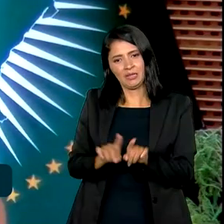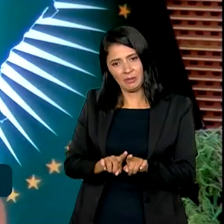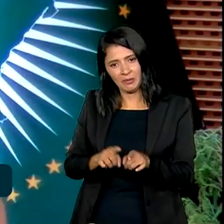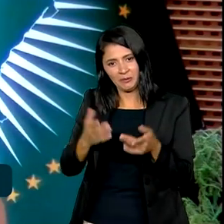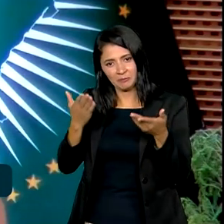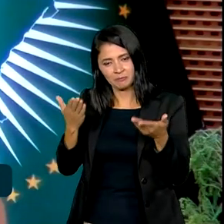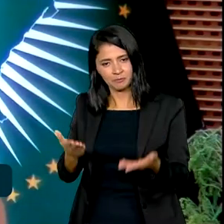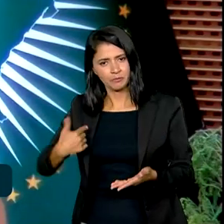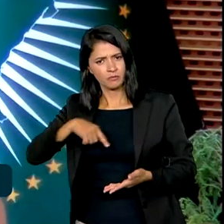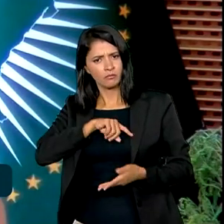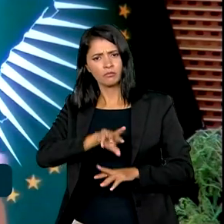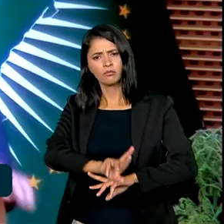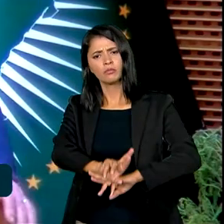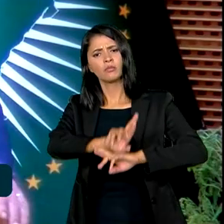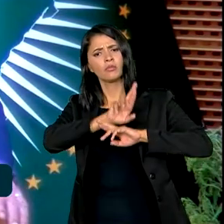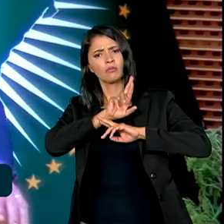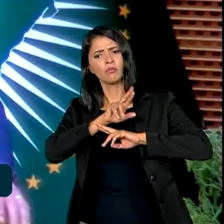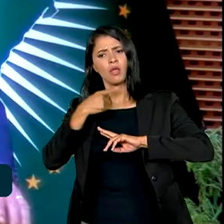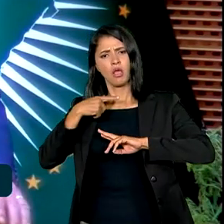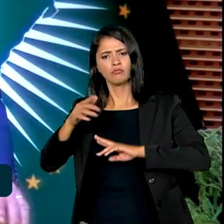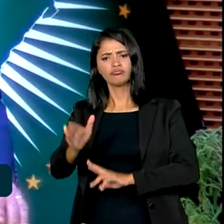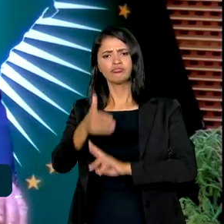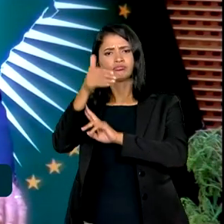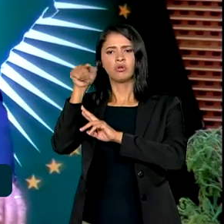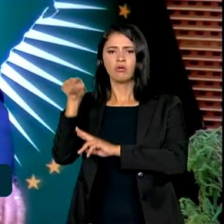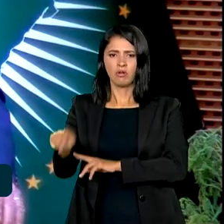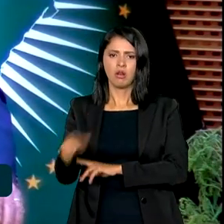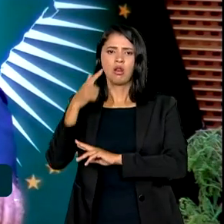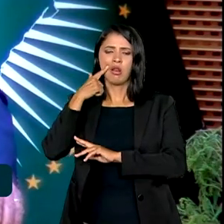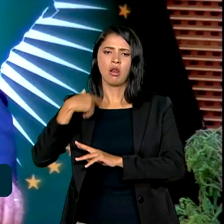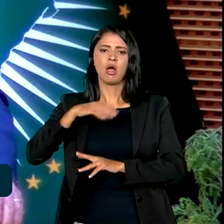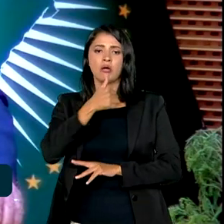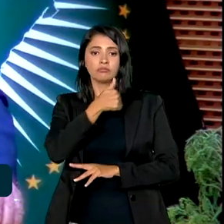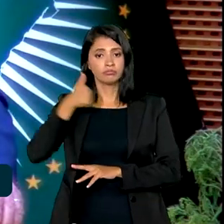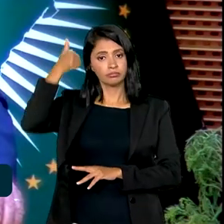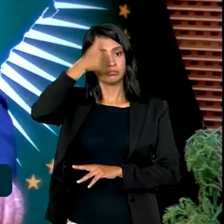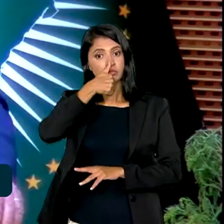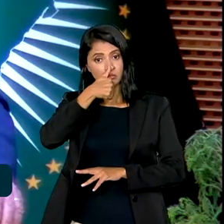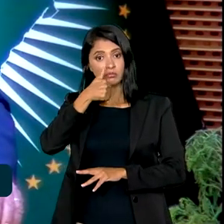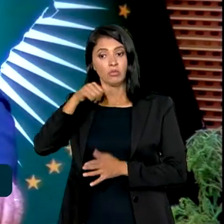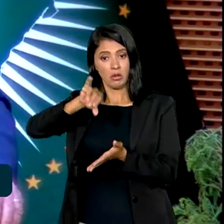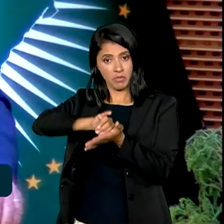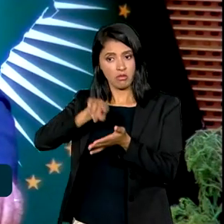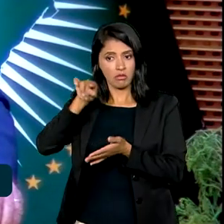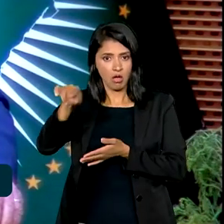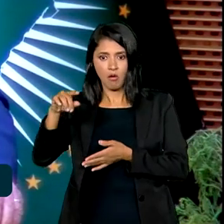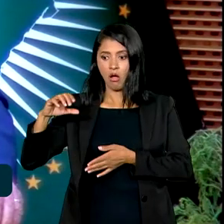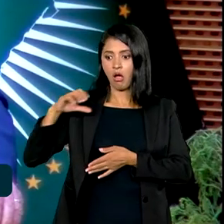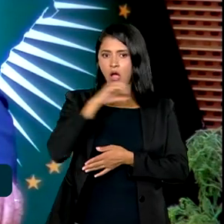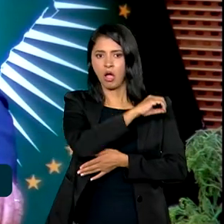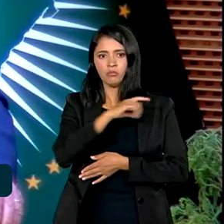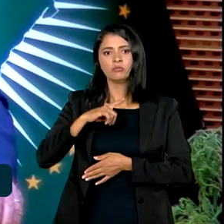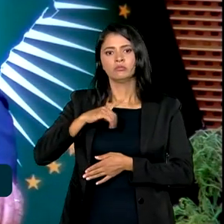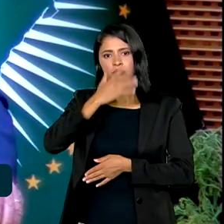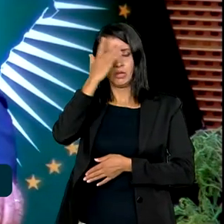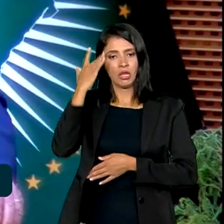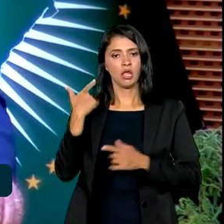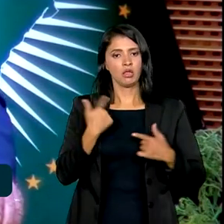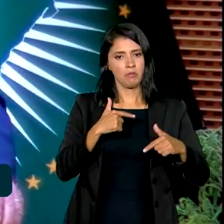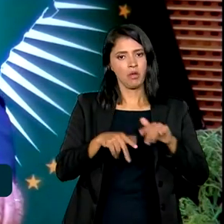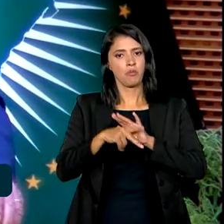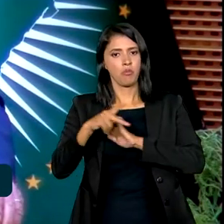Nossa representação diplomática em Addis Abeba contará em breve com funcionários de órgãos